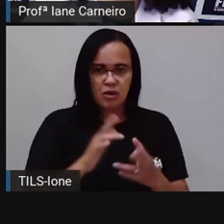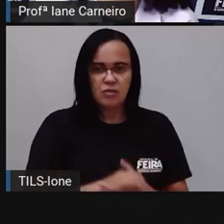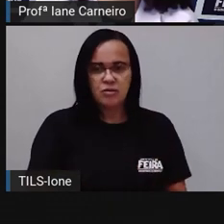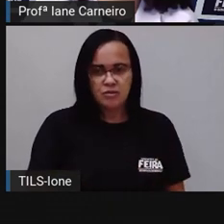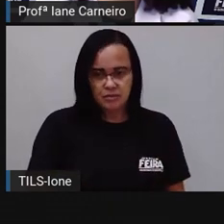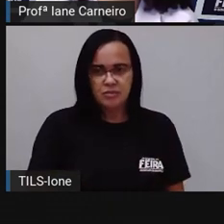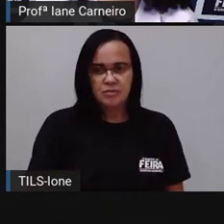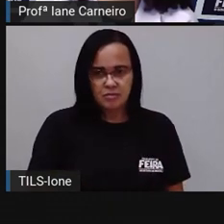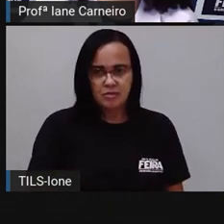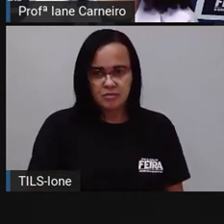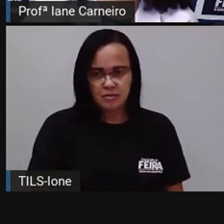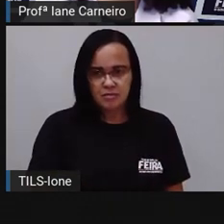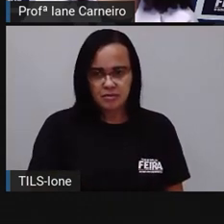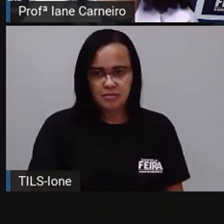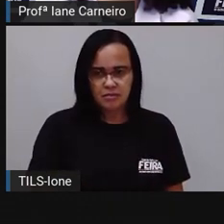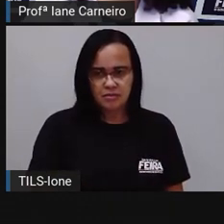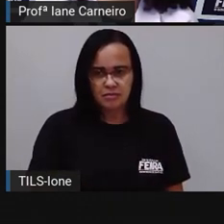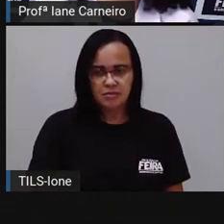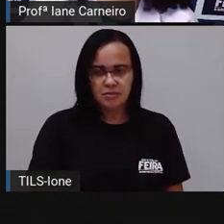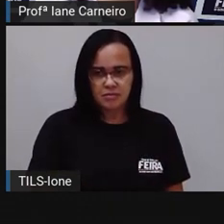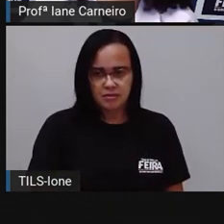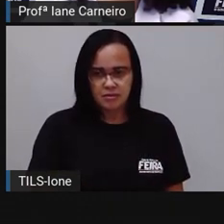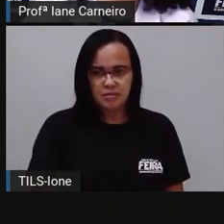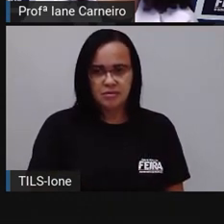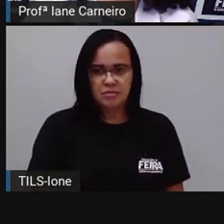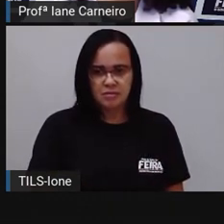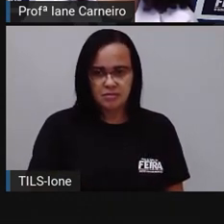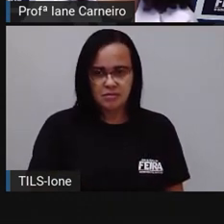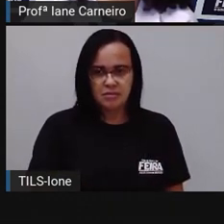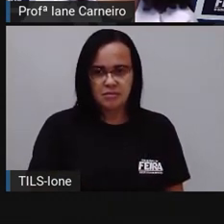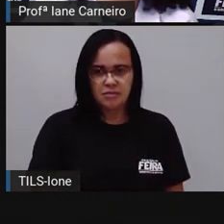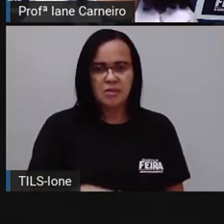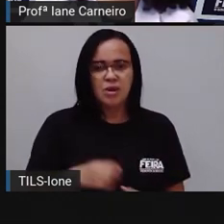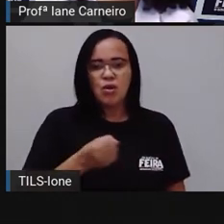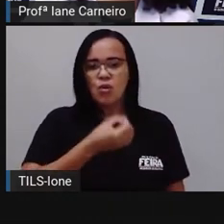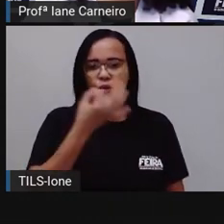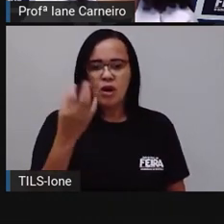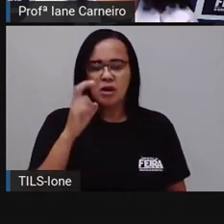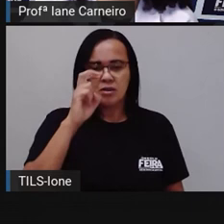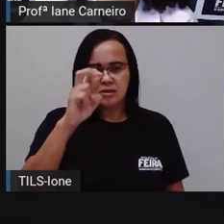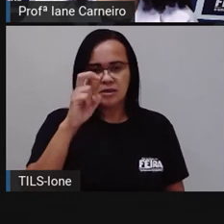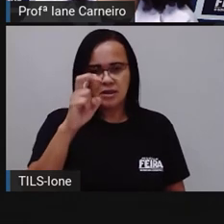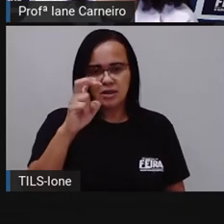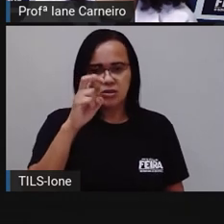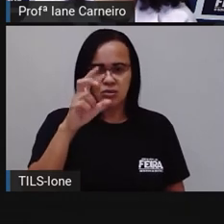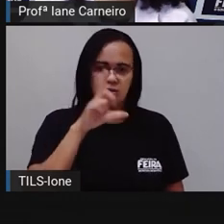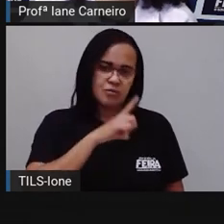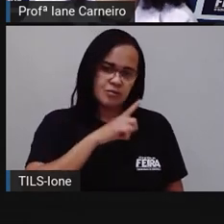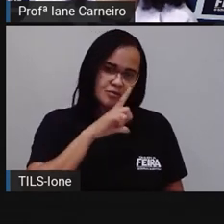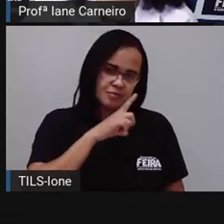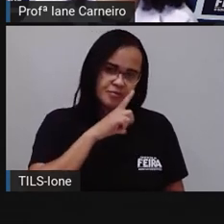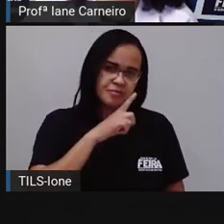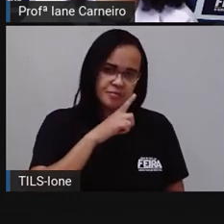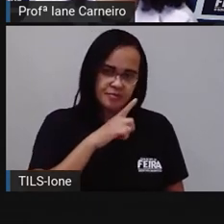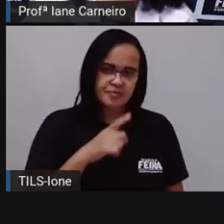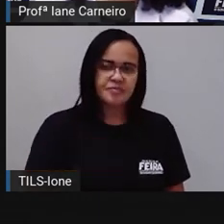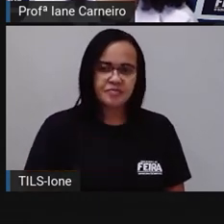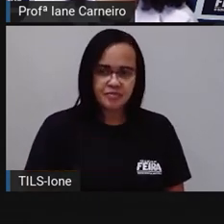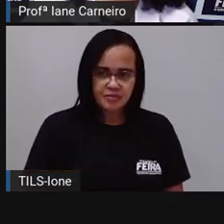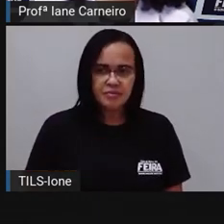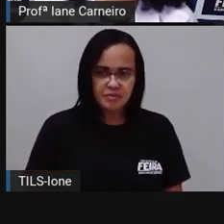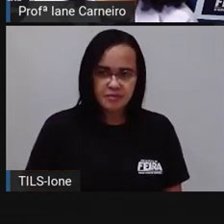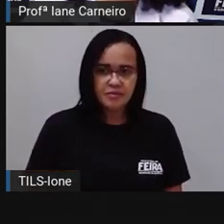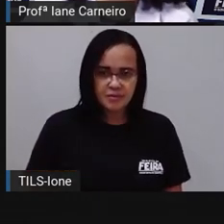tem 5, ó. 1, 2, 3, 4, 5. Aqui tem 5. Aí a gente pinta